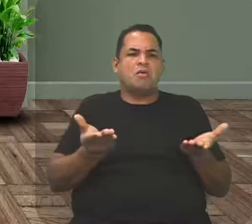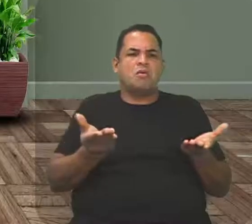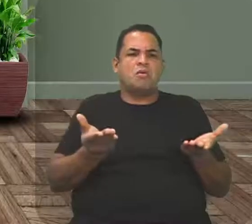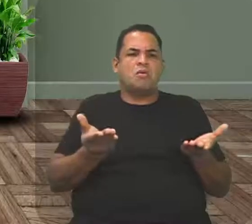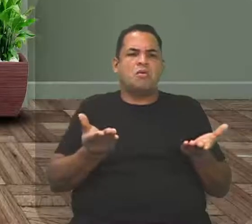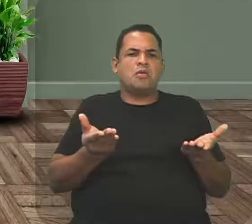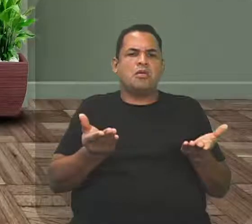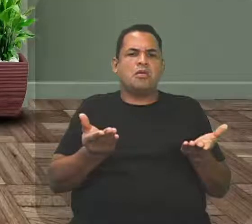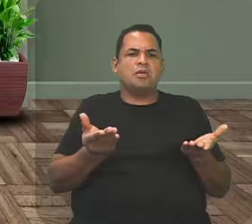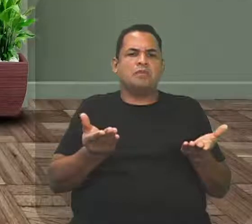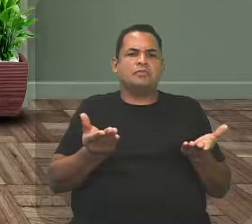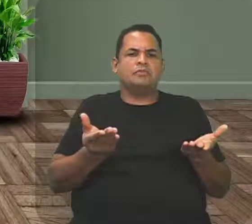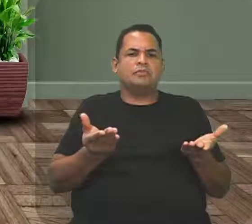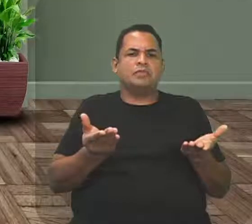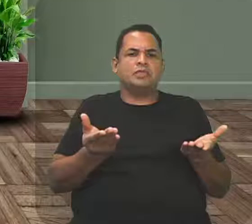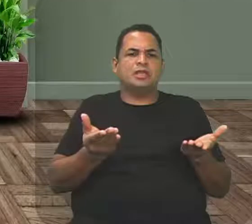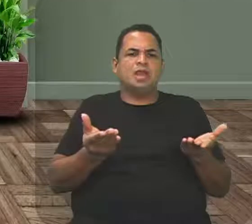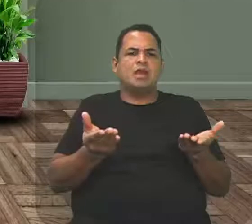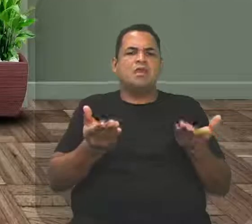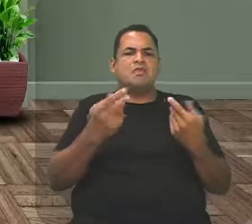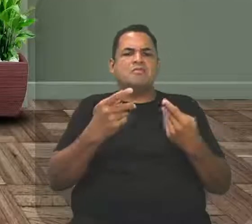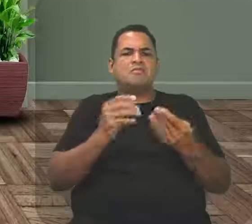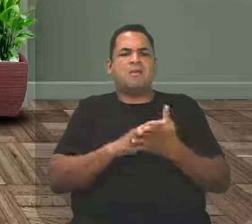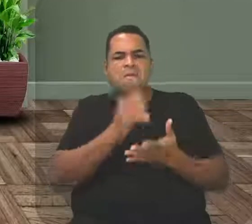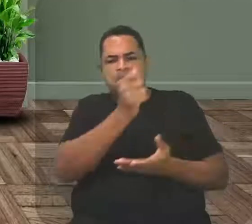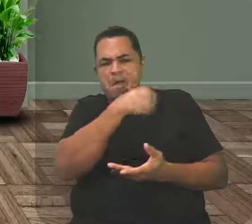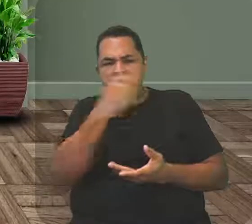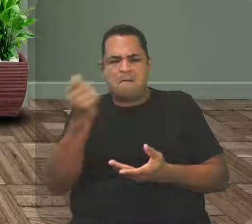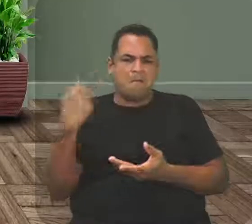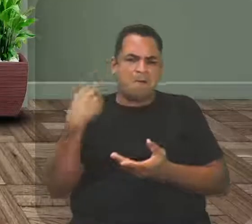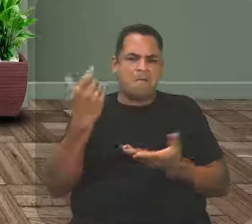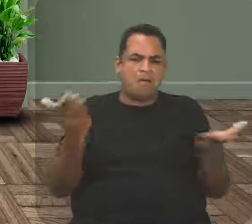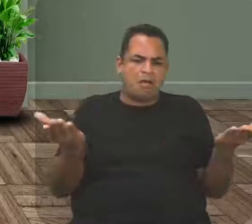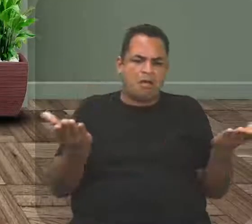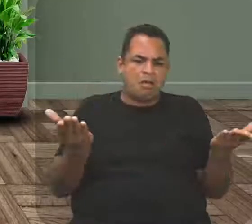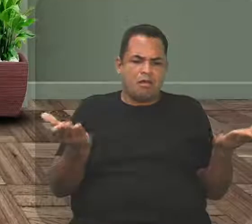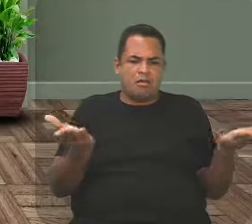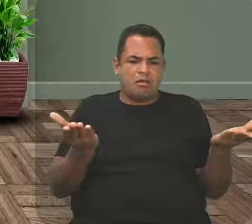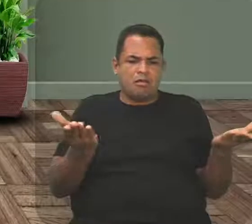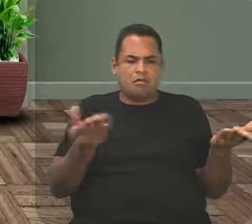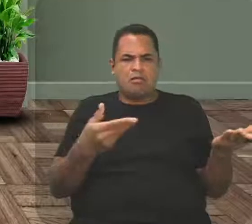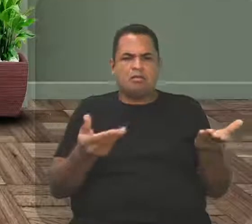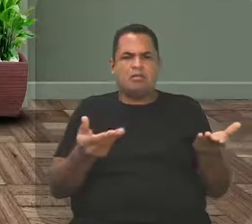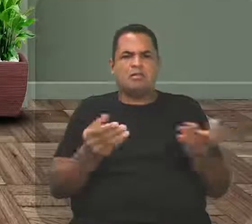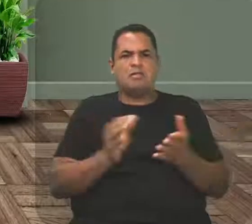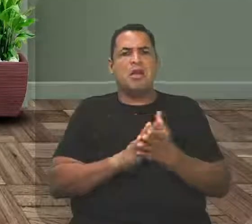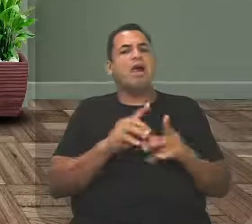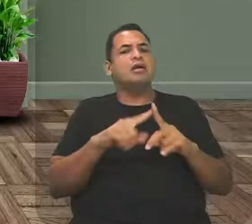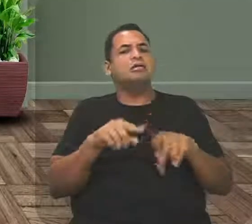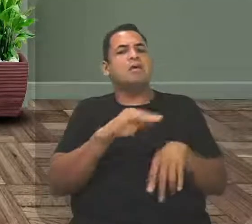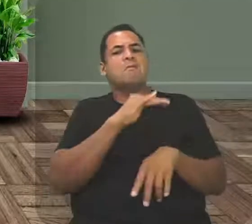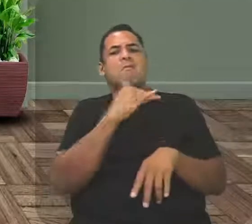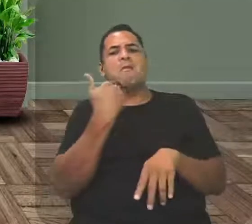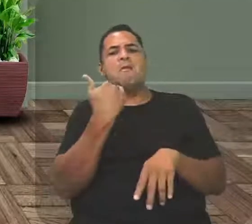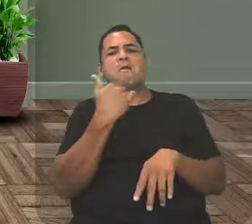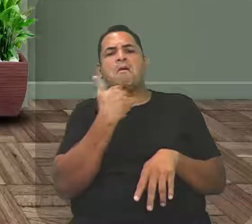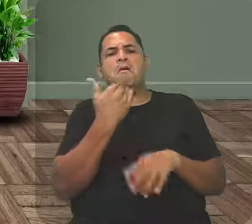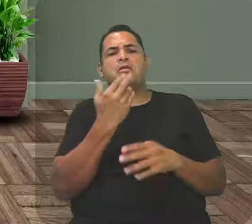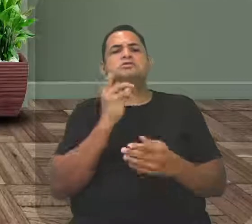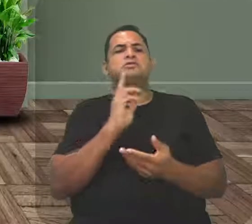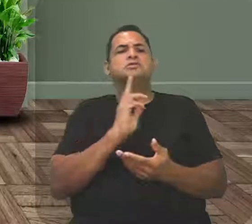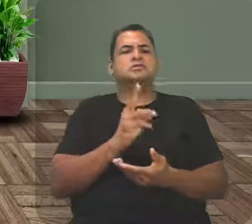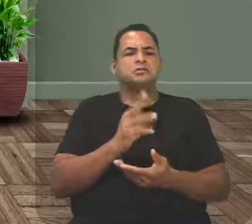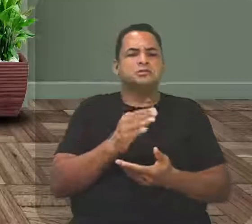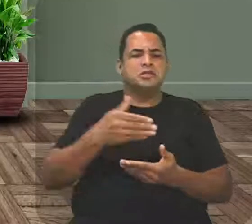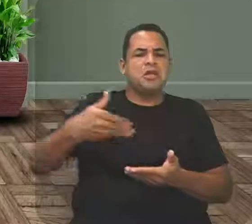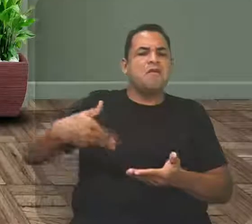eu estou me autoflagelando, eu estou seguindo todas as orientações que a Igreja, mas as mortes continuam, a fome continua